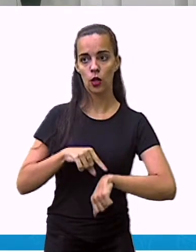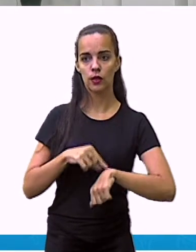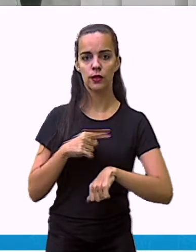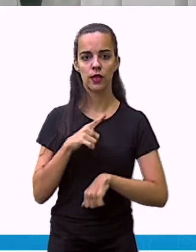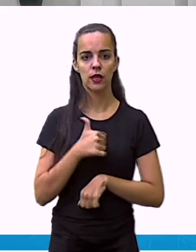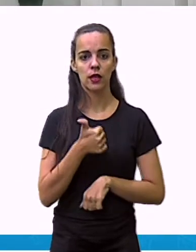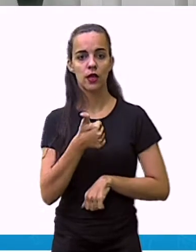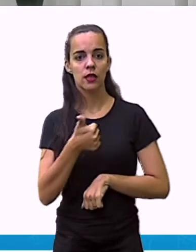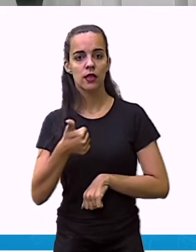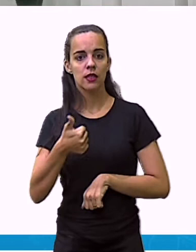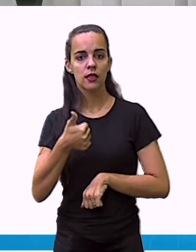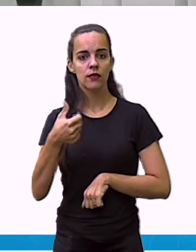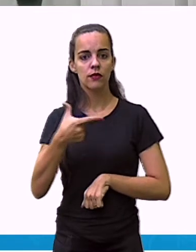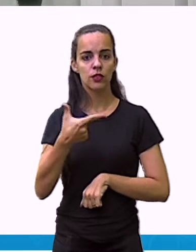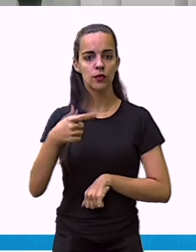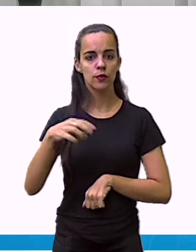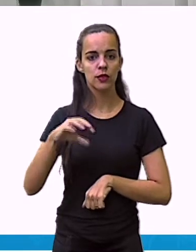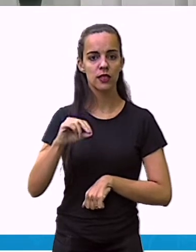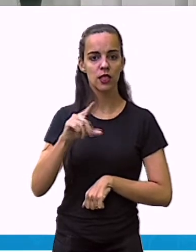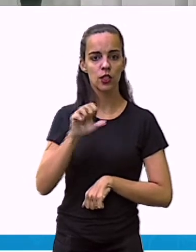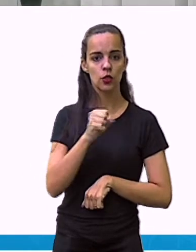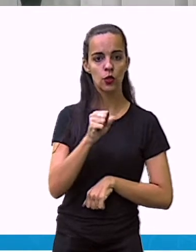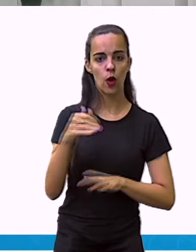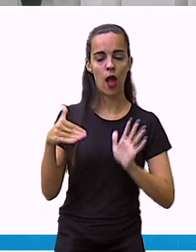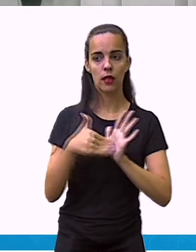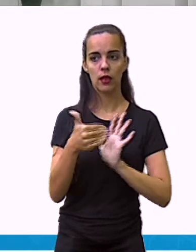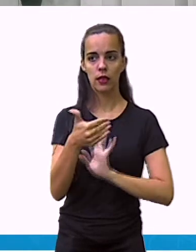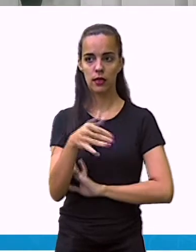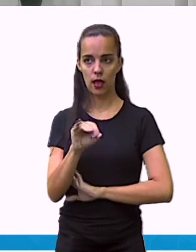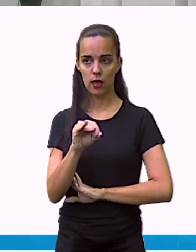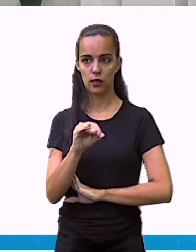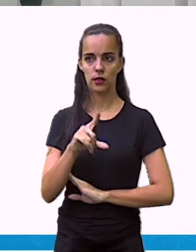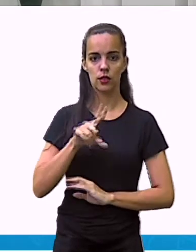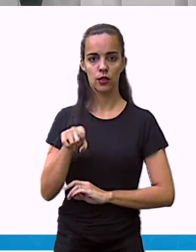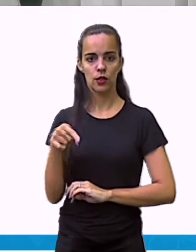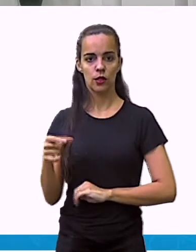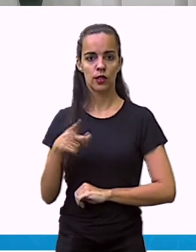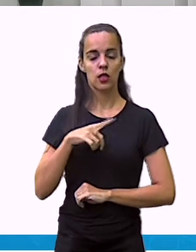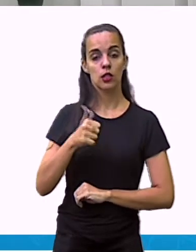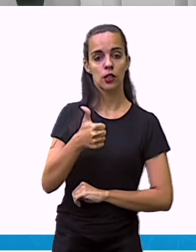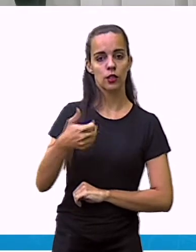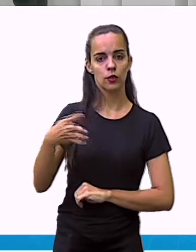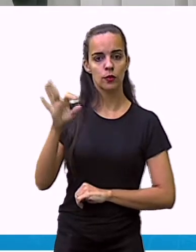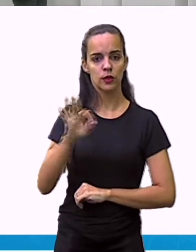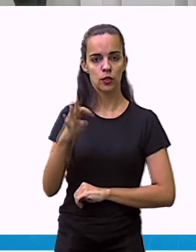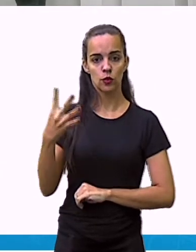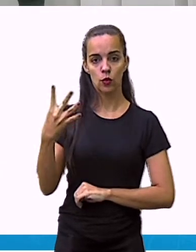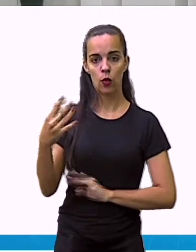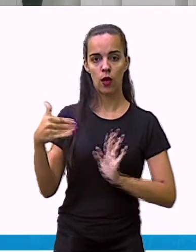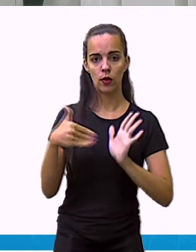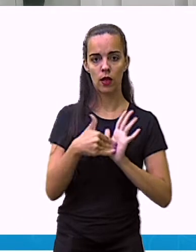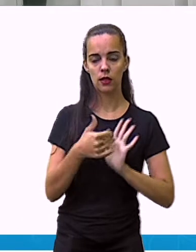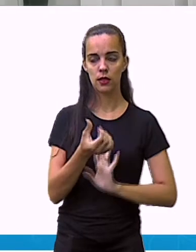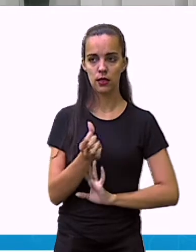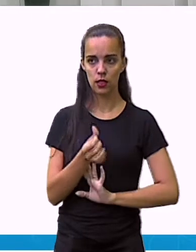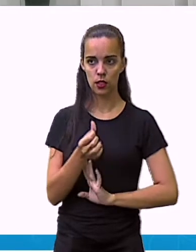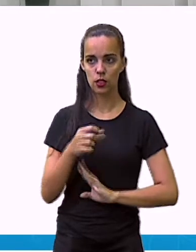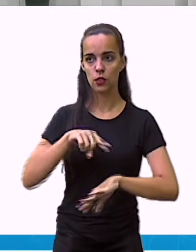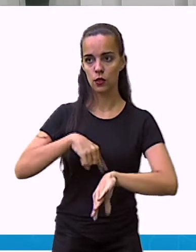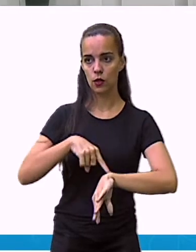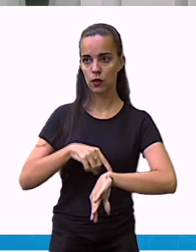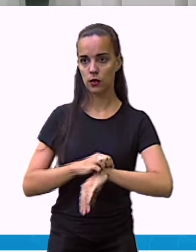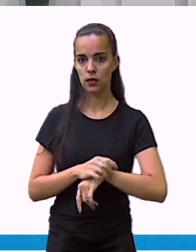de 8 a 10 horas por dia. 14% de 4 a 6 horas por dia. Se eu